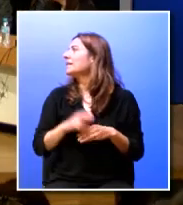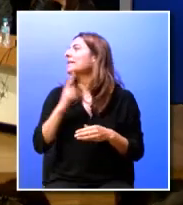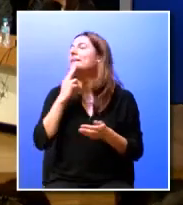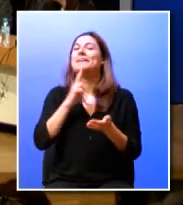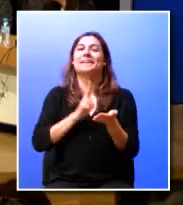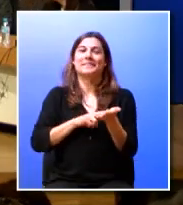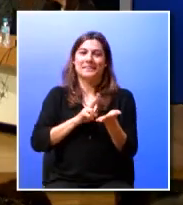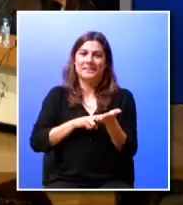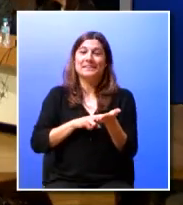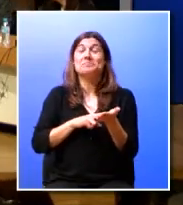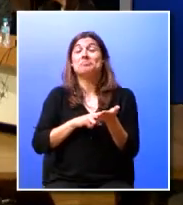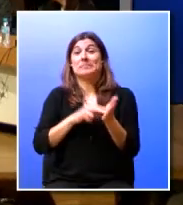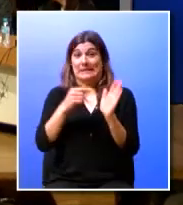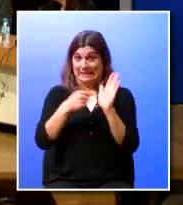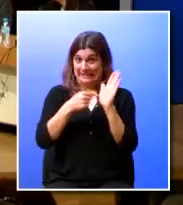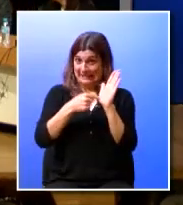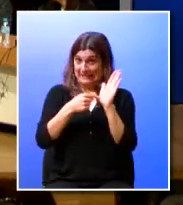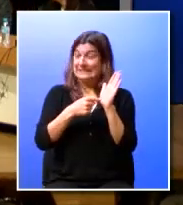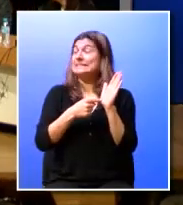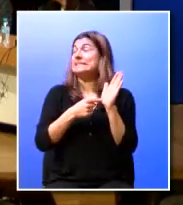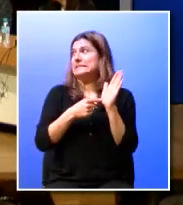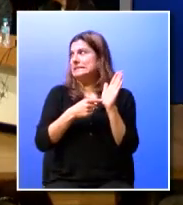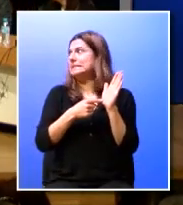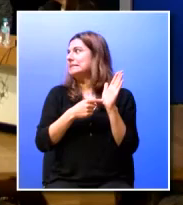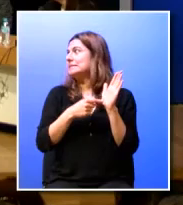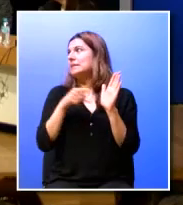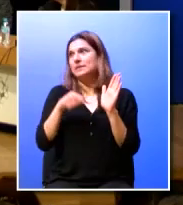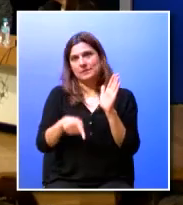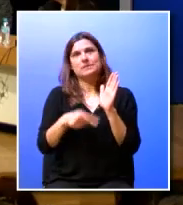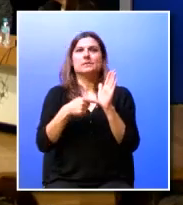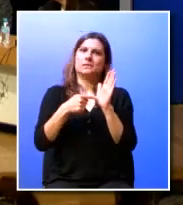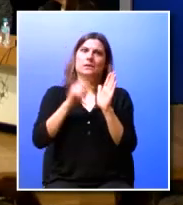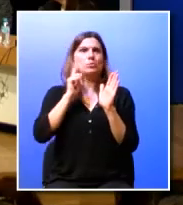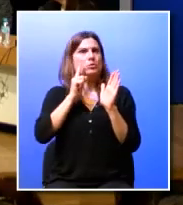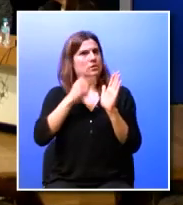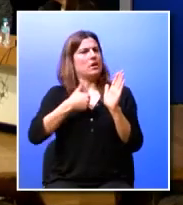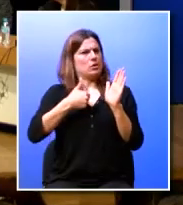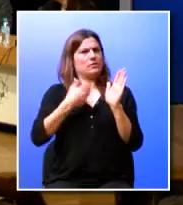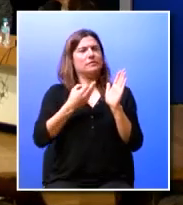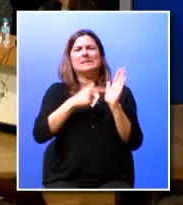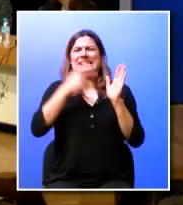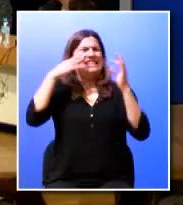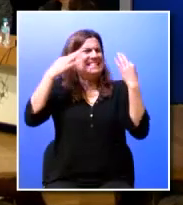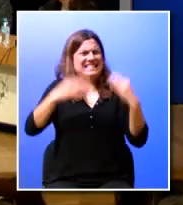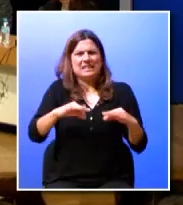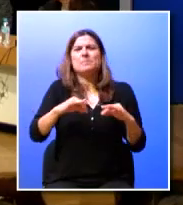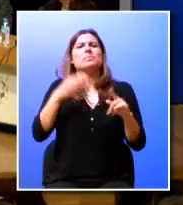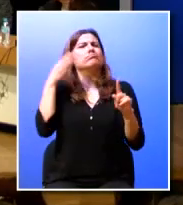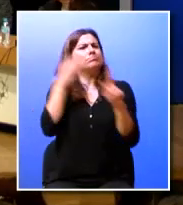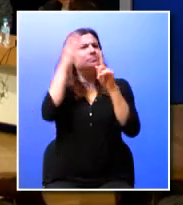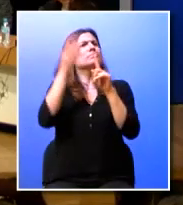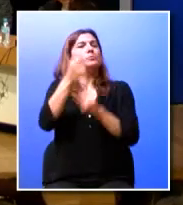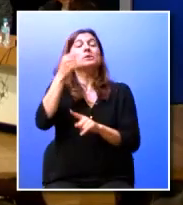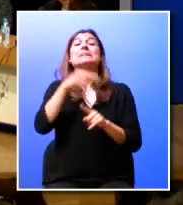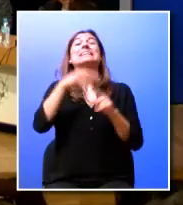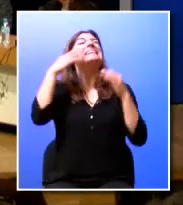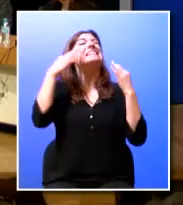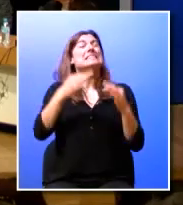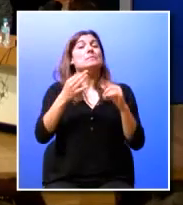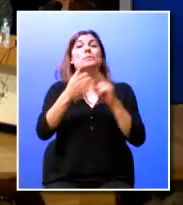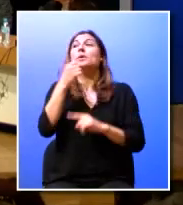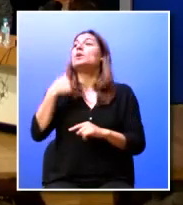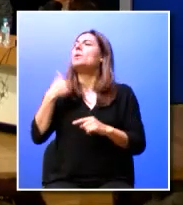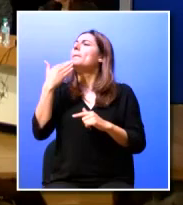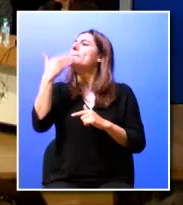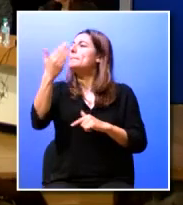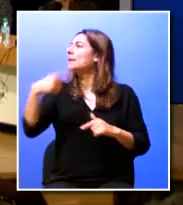é que esta ferramenta porque é uma ferramenta é simples e eficaz é tão simples e eficaz que eu vou pedir